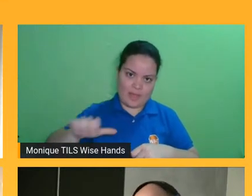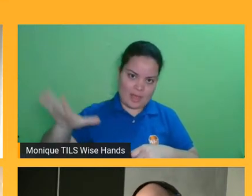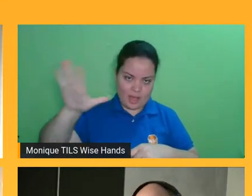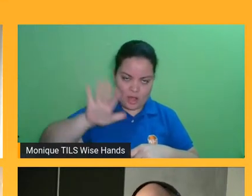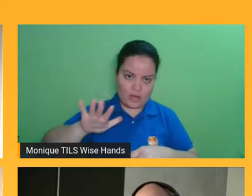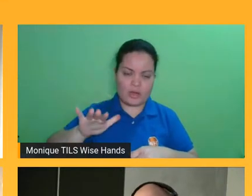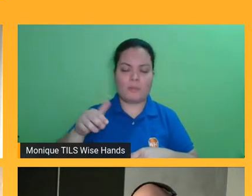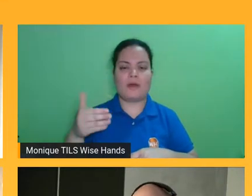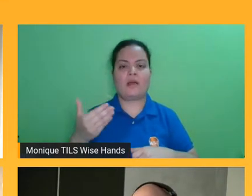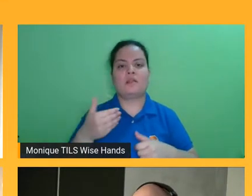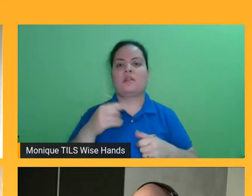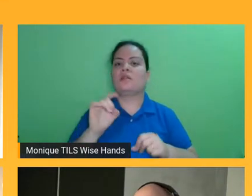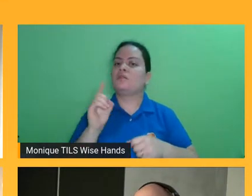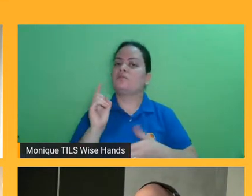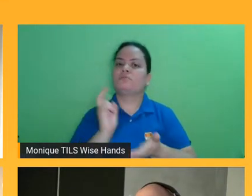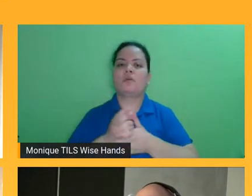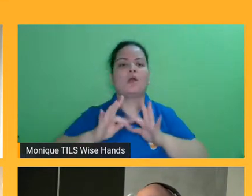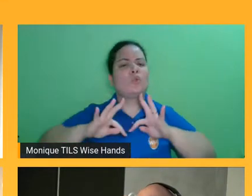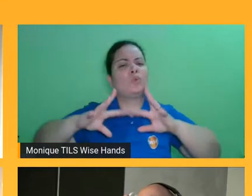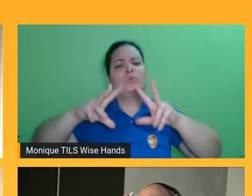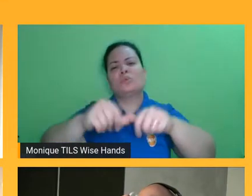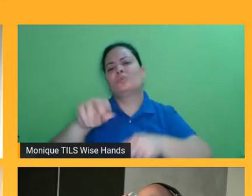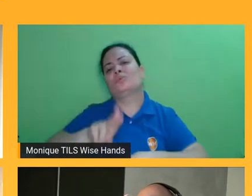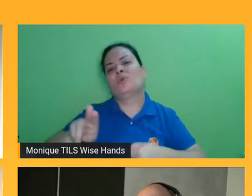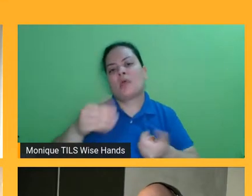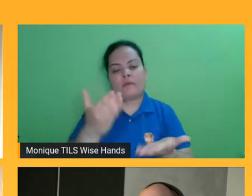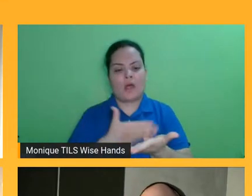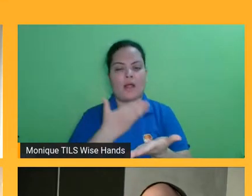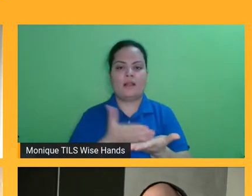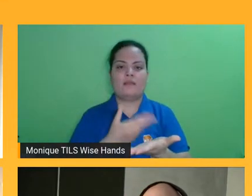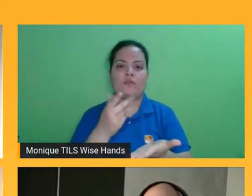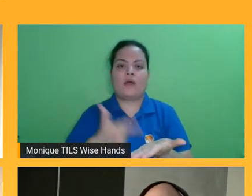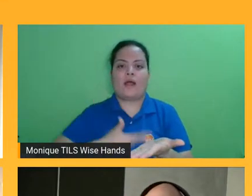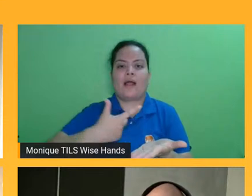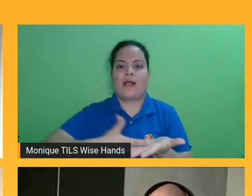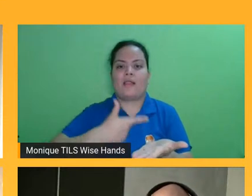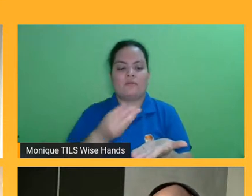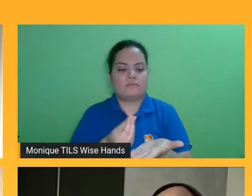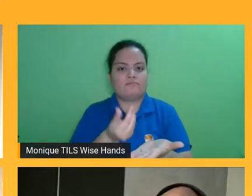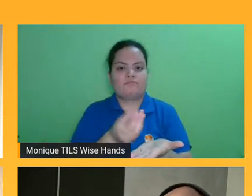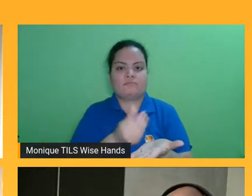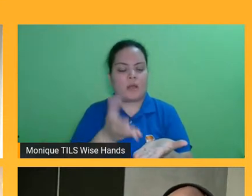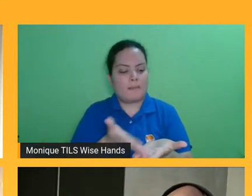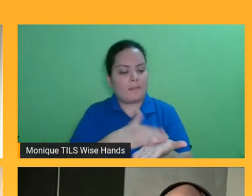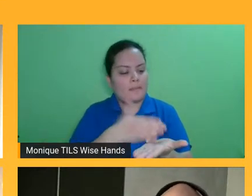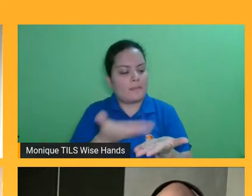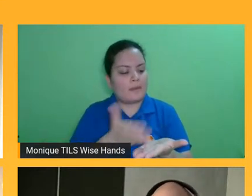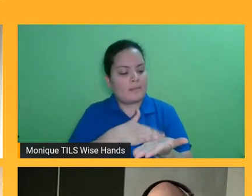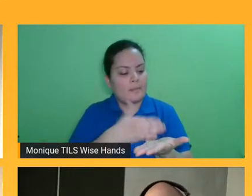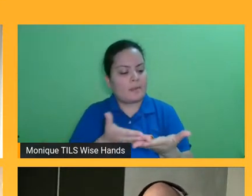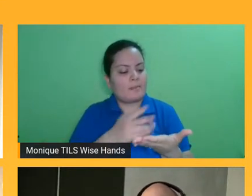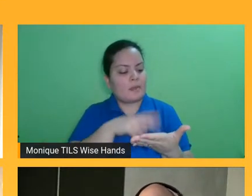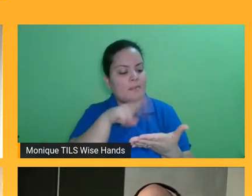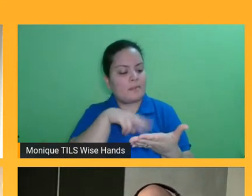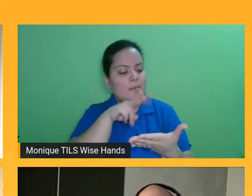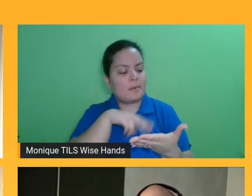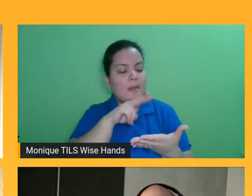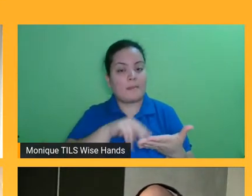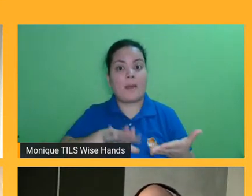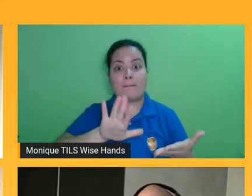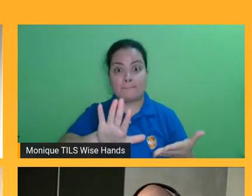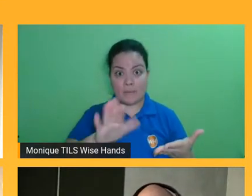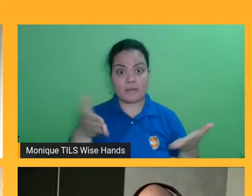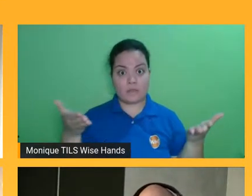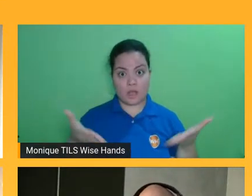mundo dentro do trem, estava com o livro físico e agora eu entendo que mais ou menos está um 80% está